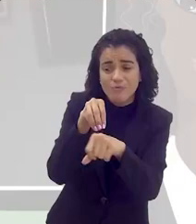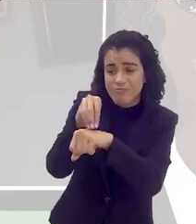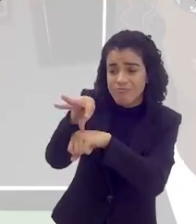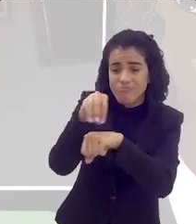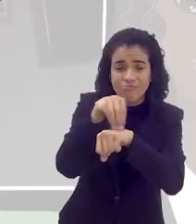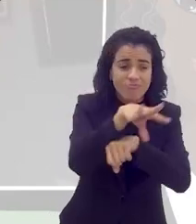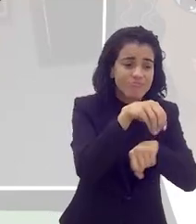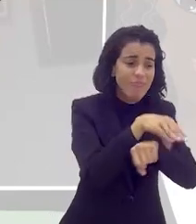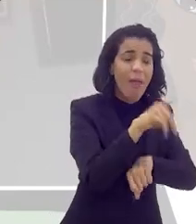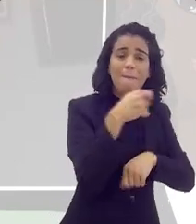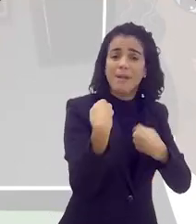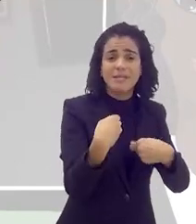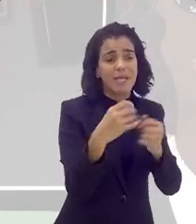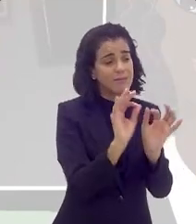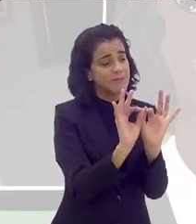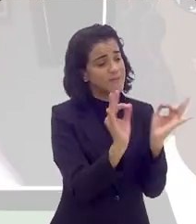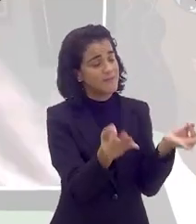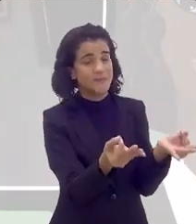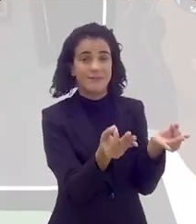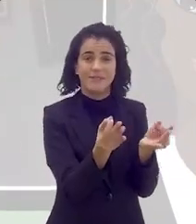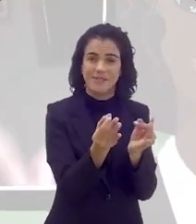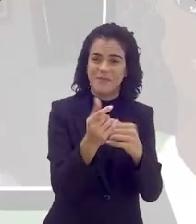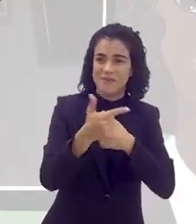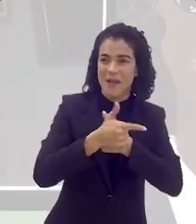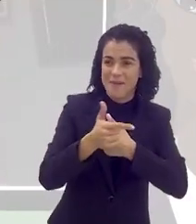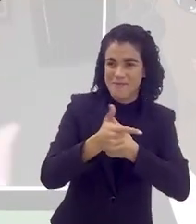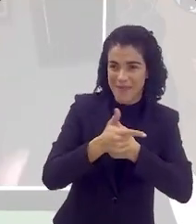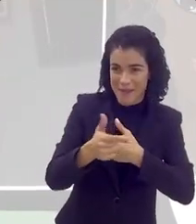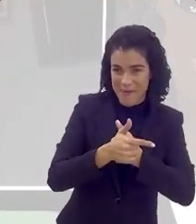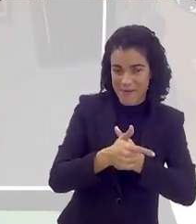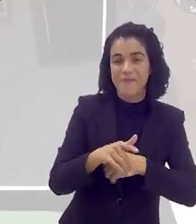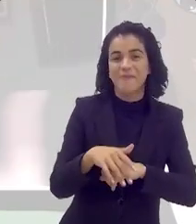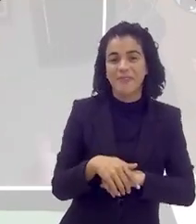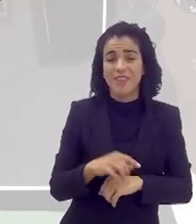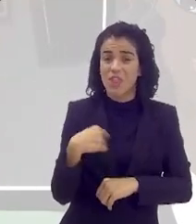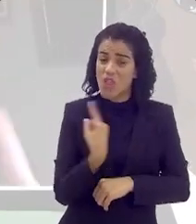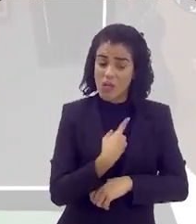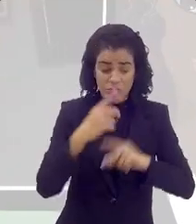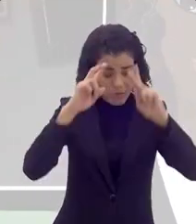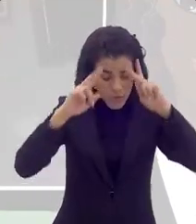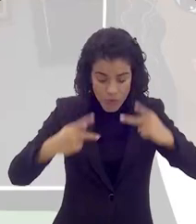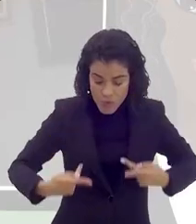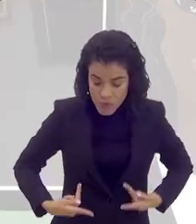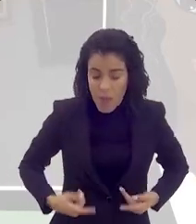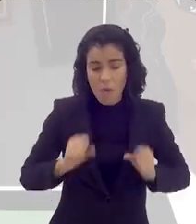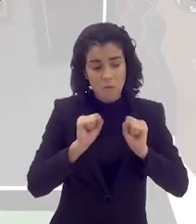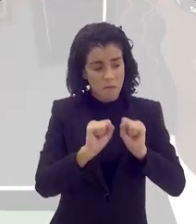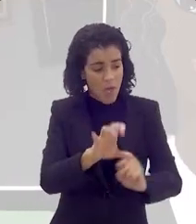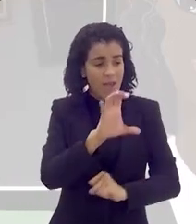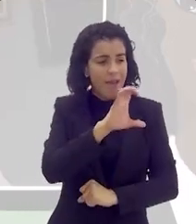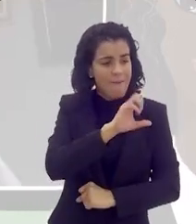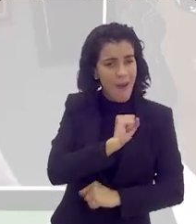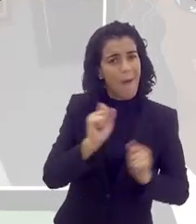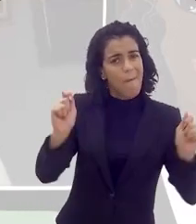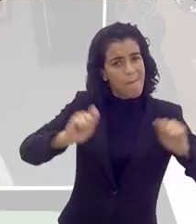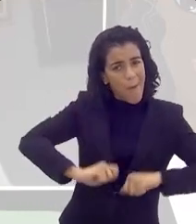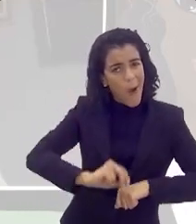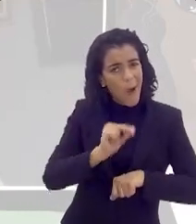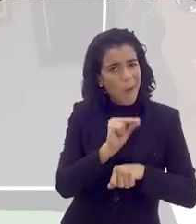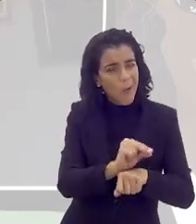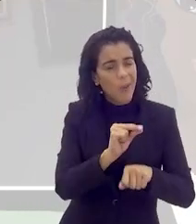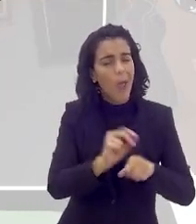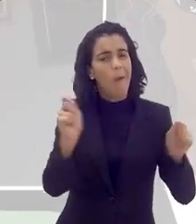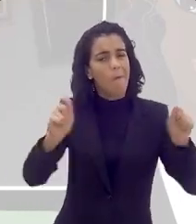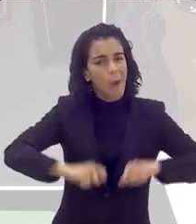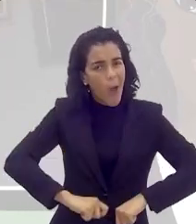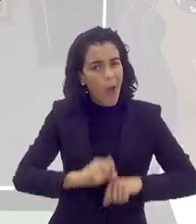objetivo aqui é passar uma mensagem de simplificar o papel, a gente é madrasta, mas a gente é ser humano, a gente pode amar, a gente